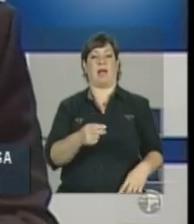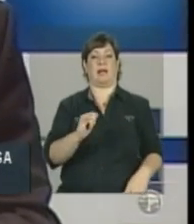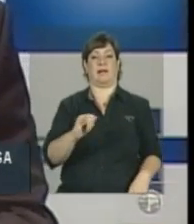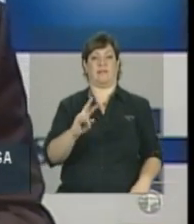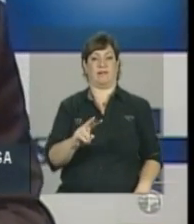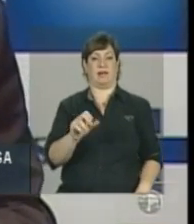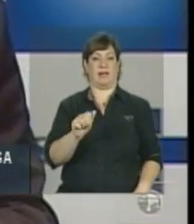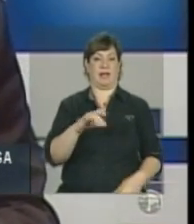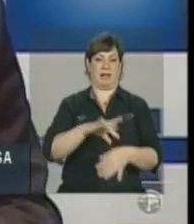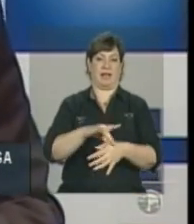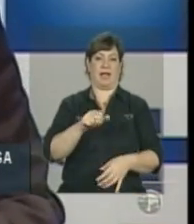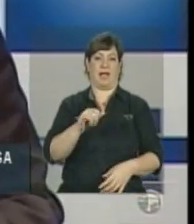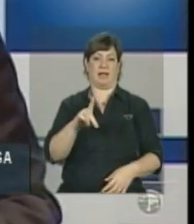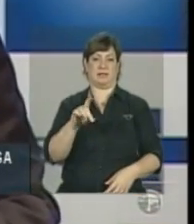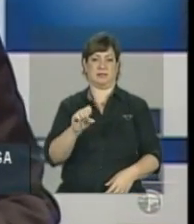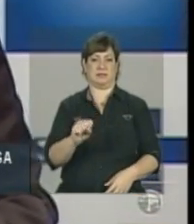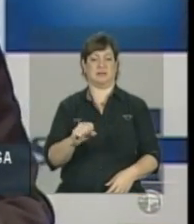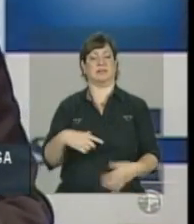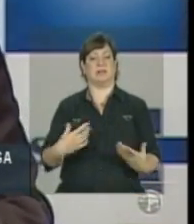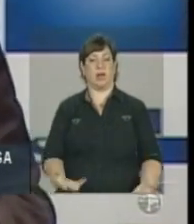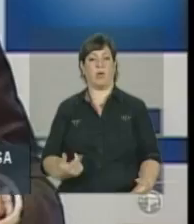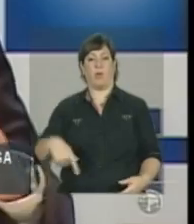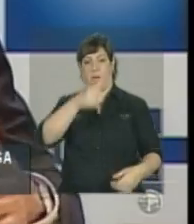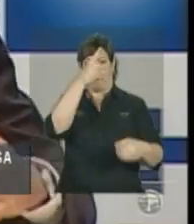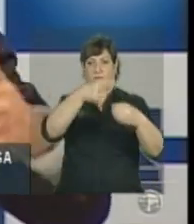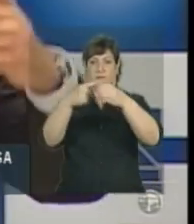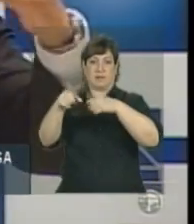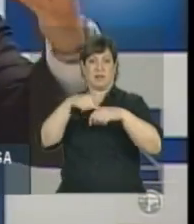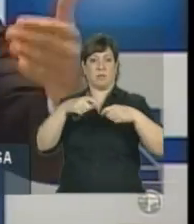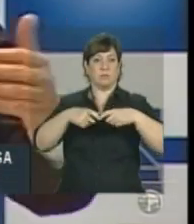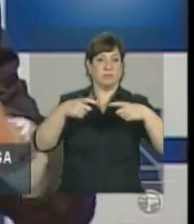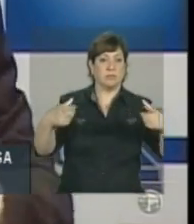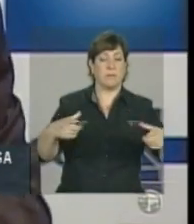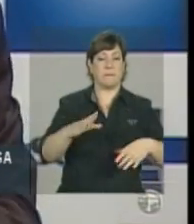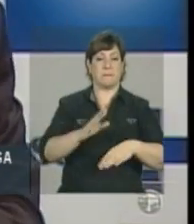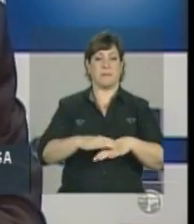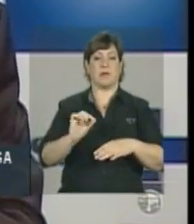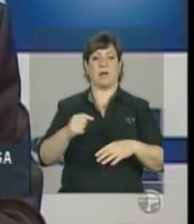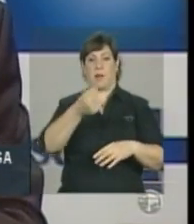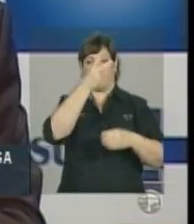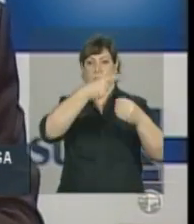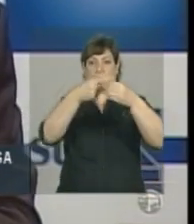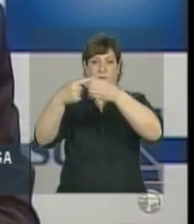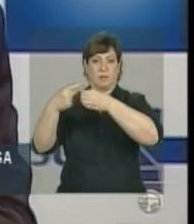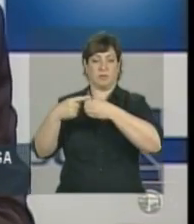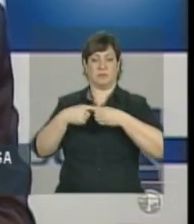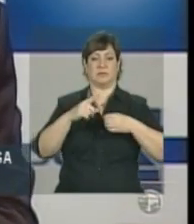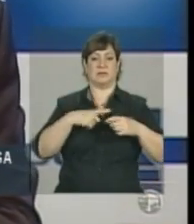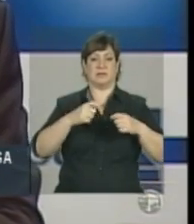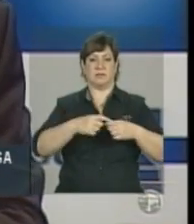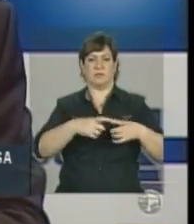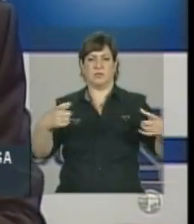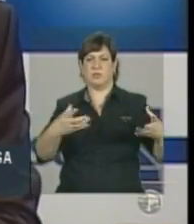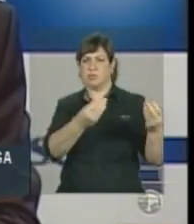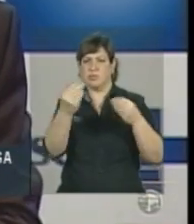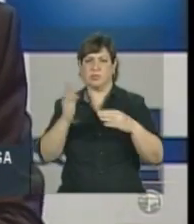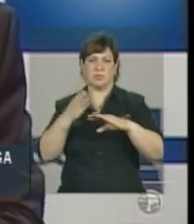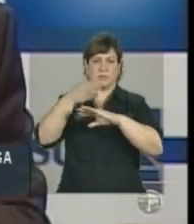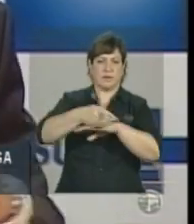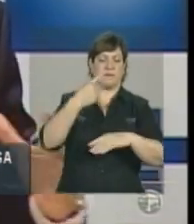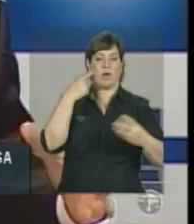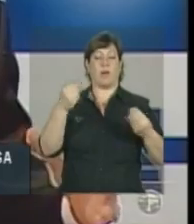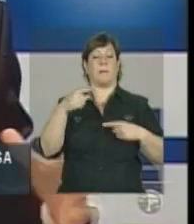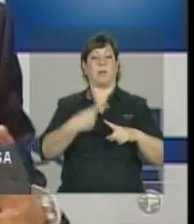pensarmos, talvez, os municípios com essa maior proporção, né, dos outros municípios com taxa de incidência maior, porque tem